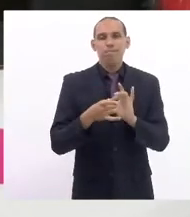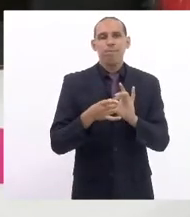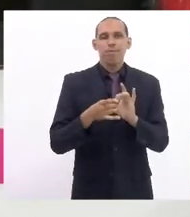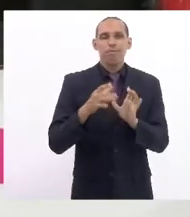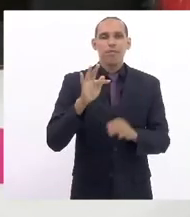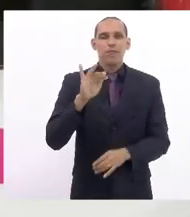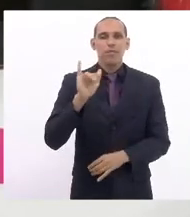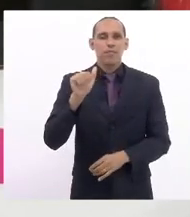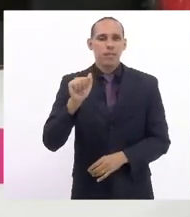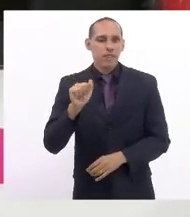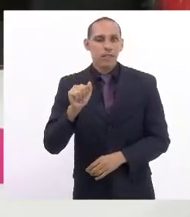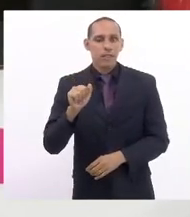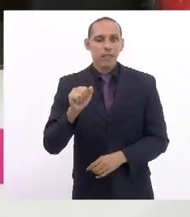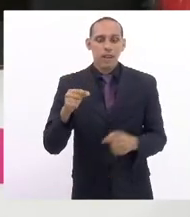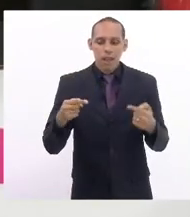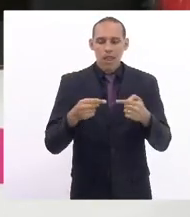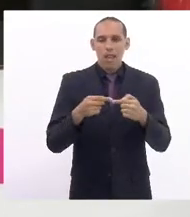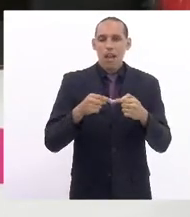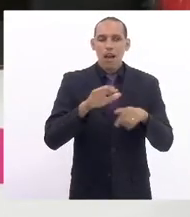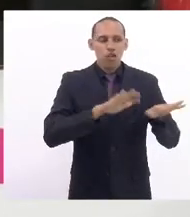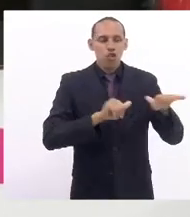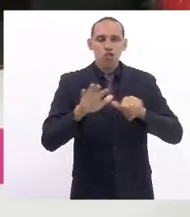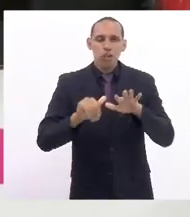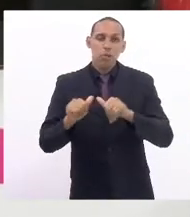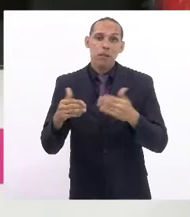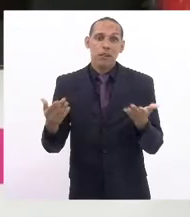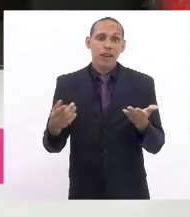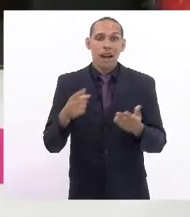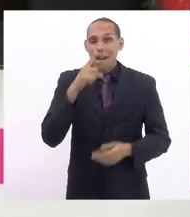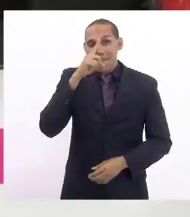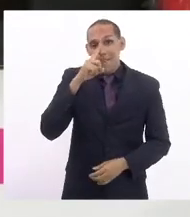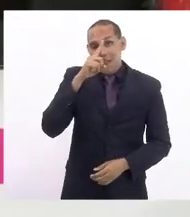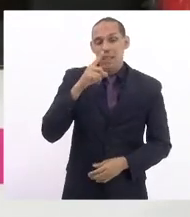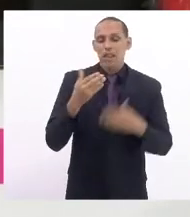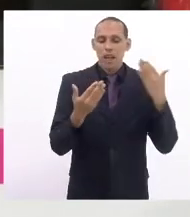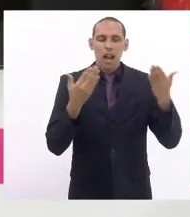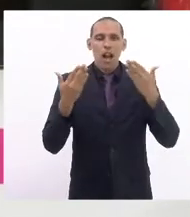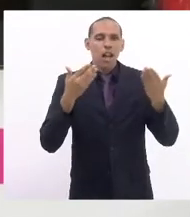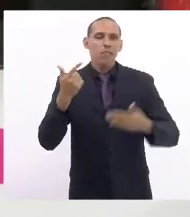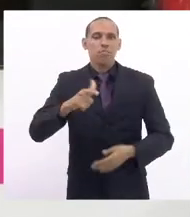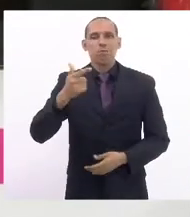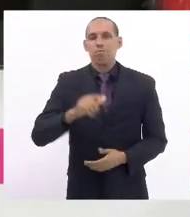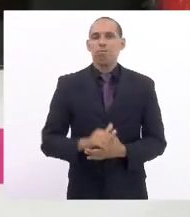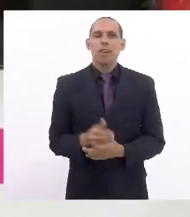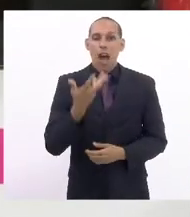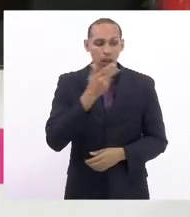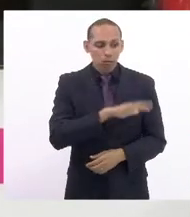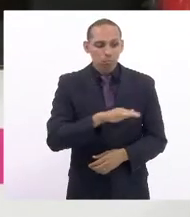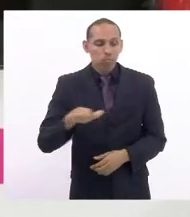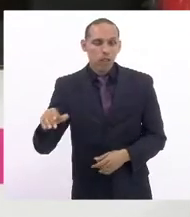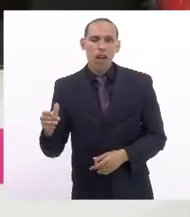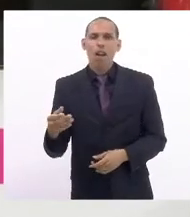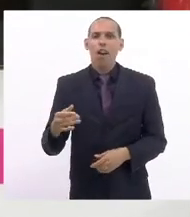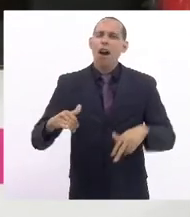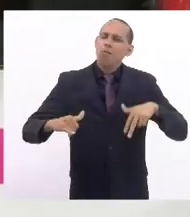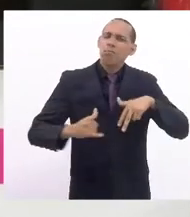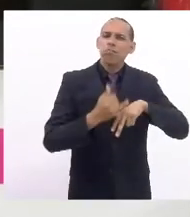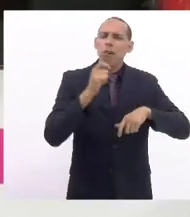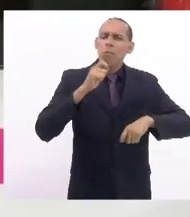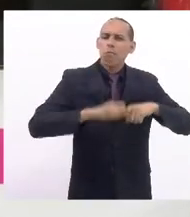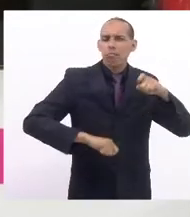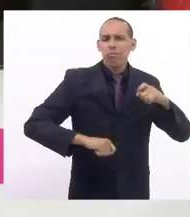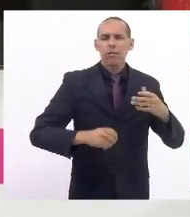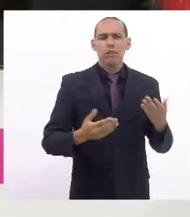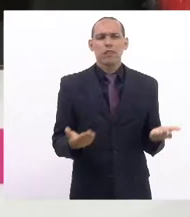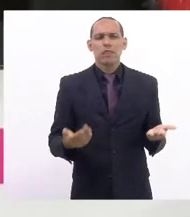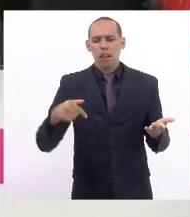a esses chamamentos o que está colocando em risco o atendimento das crianças vítimas de abuso e exploração